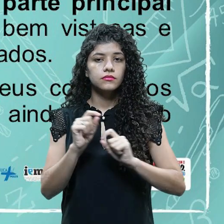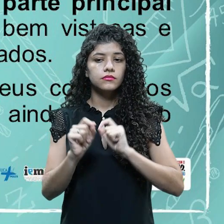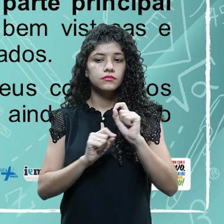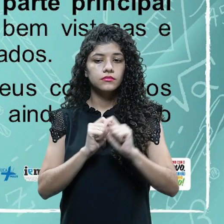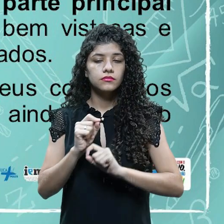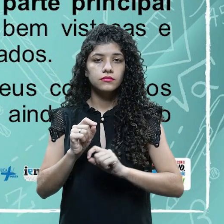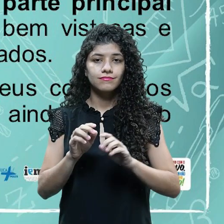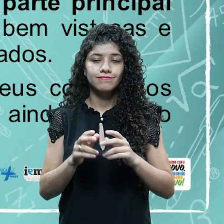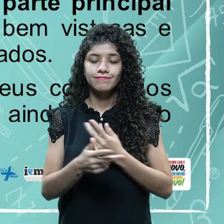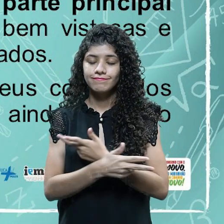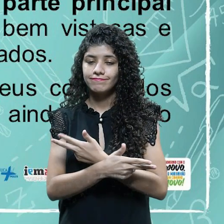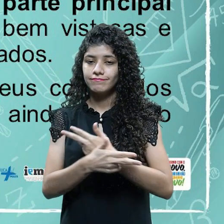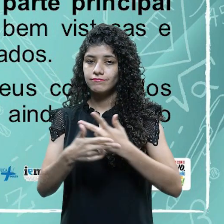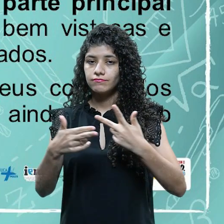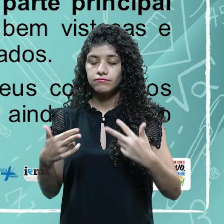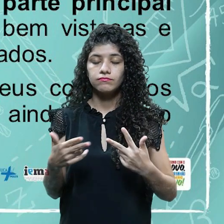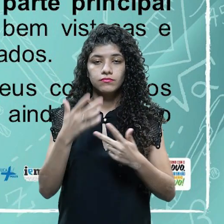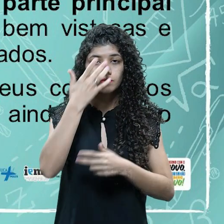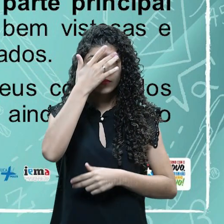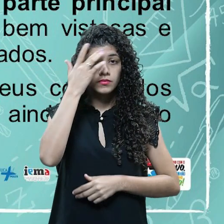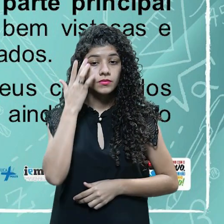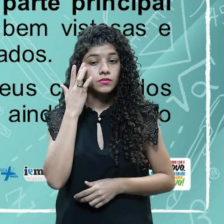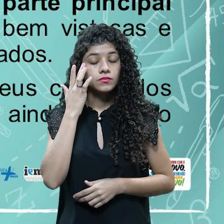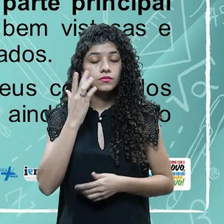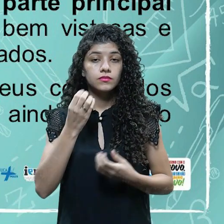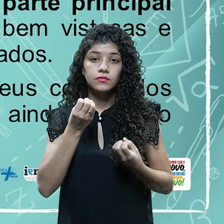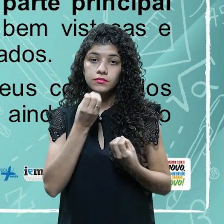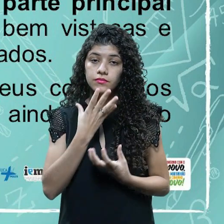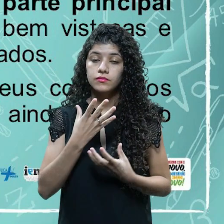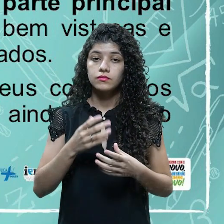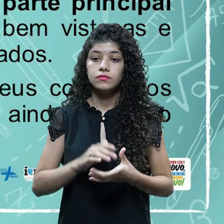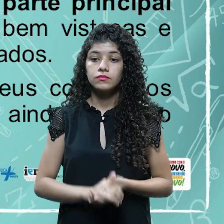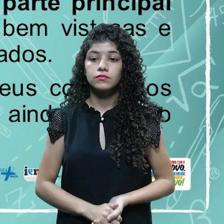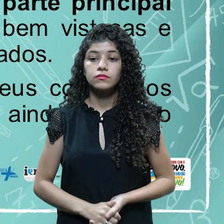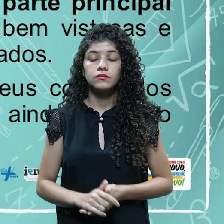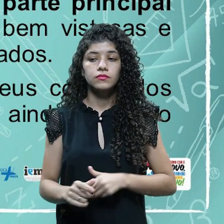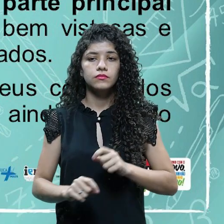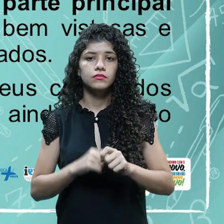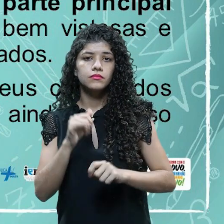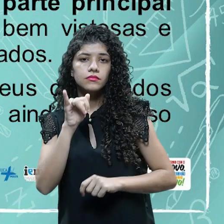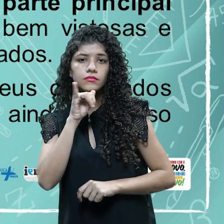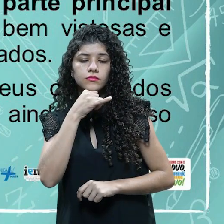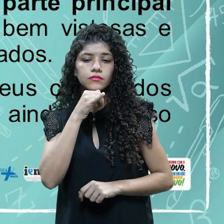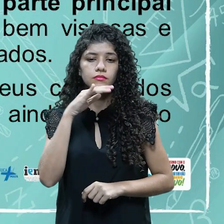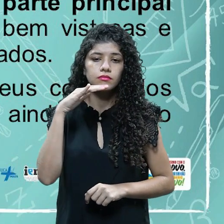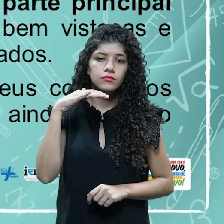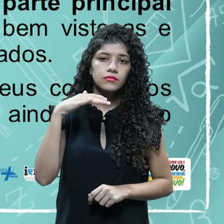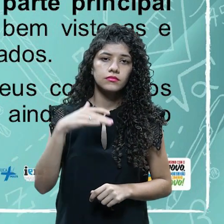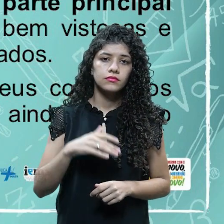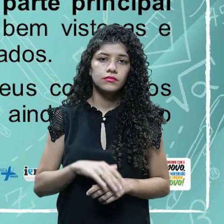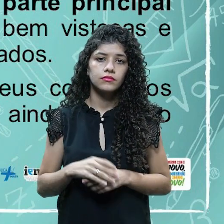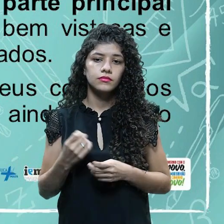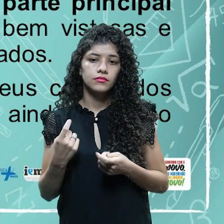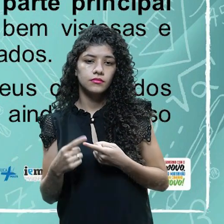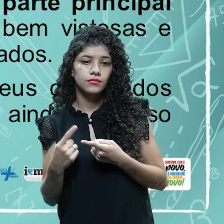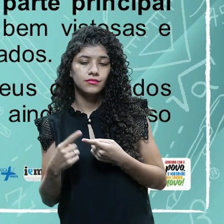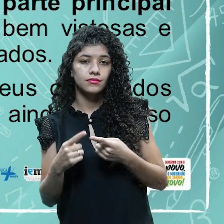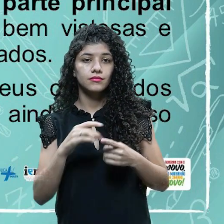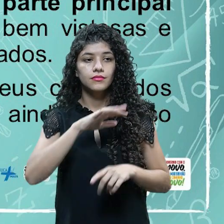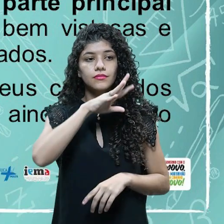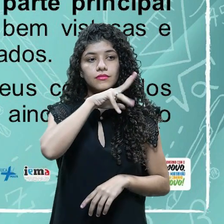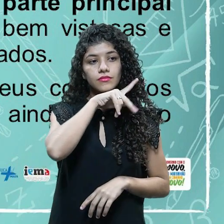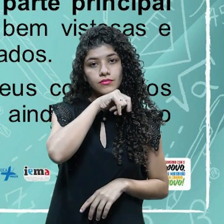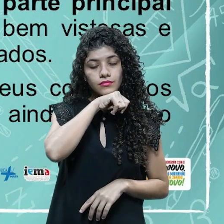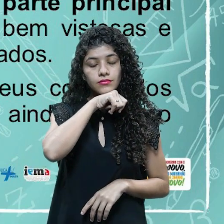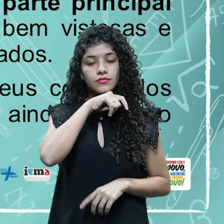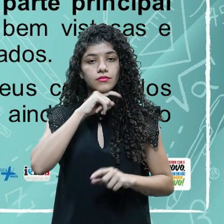convidados, né. A desvantagem é a questão dos seus convidados interagirem. Então, o ideal é não encher o centro do